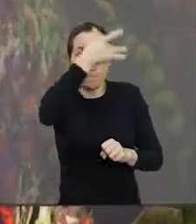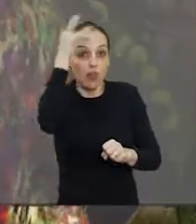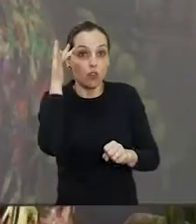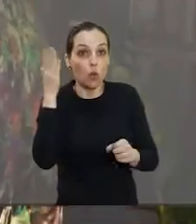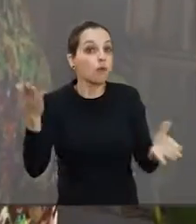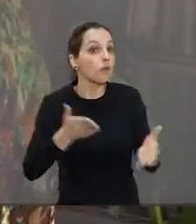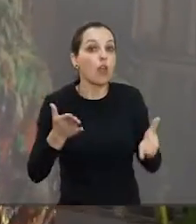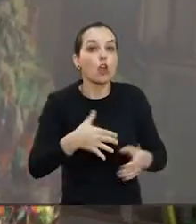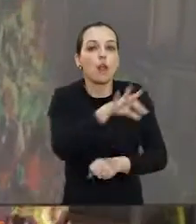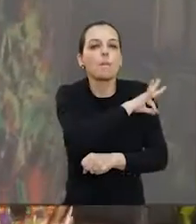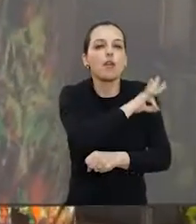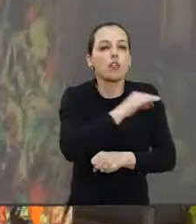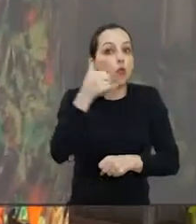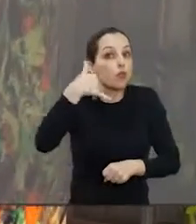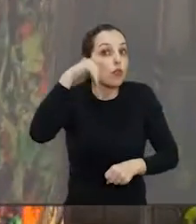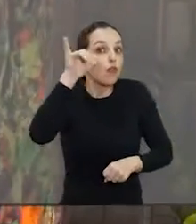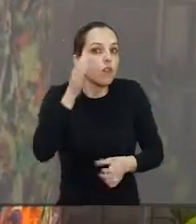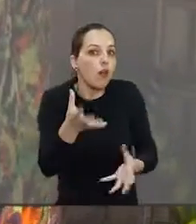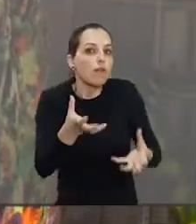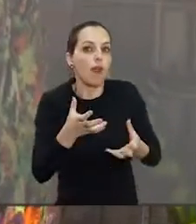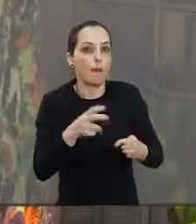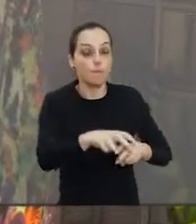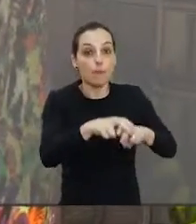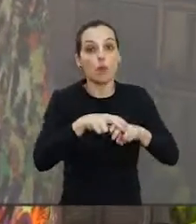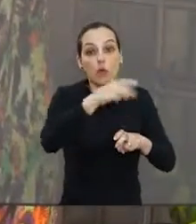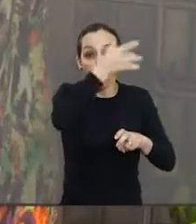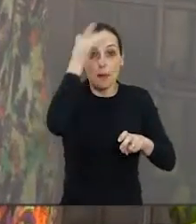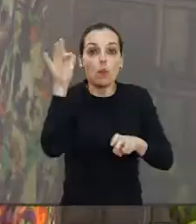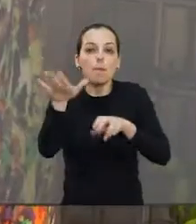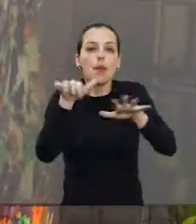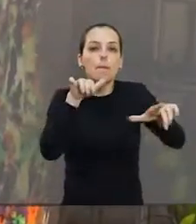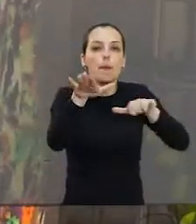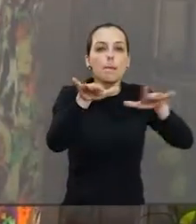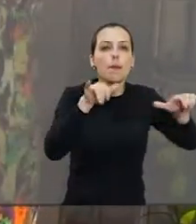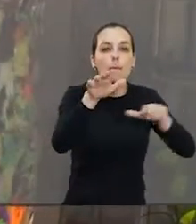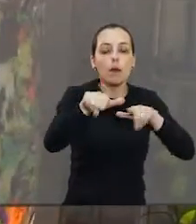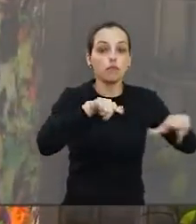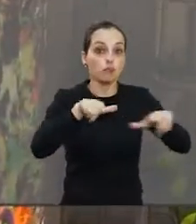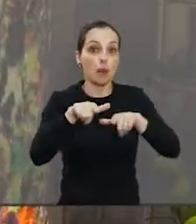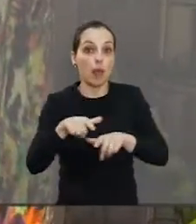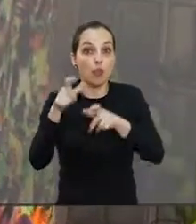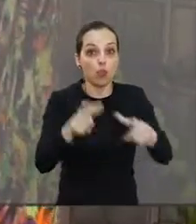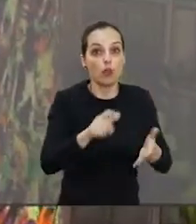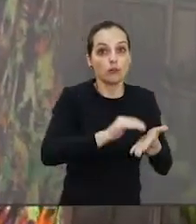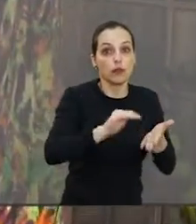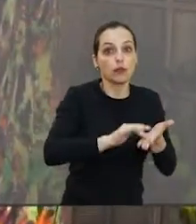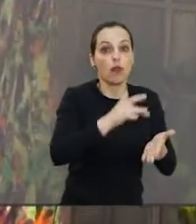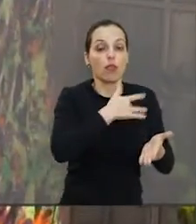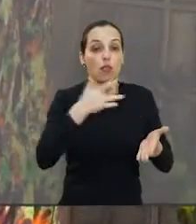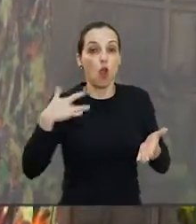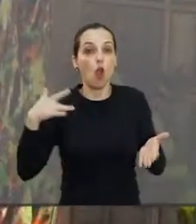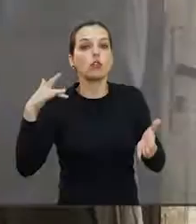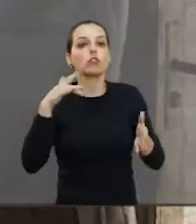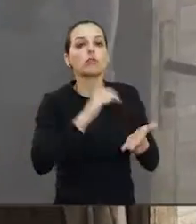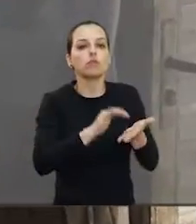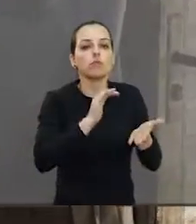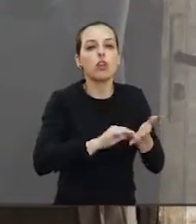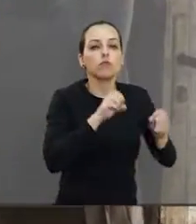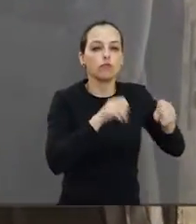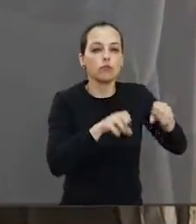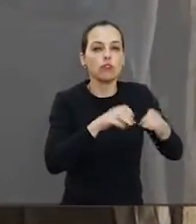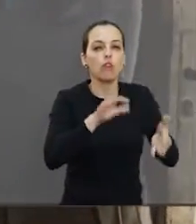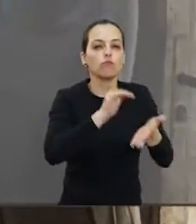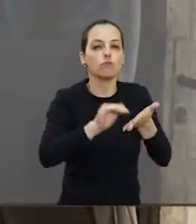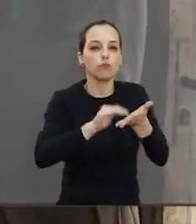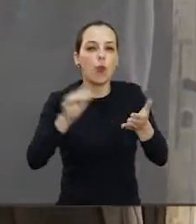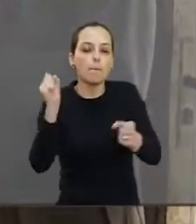criou um grupo especial, que visa a ação integrada das Secretarias de Saúde, Obras, Educação e Comunicação. Entre as